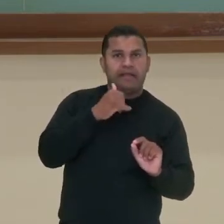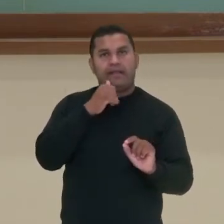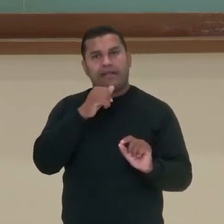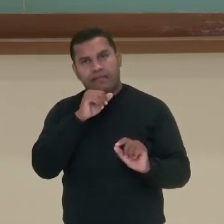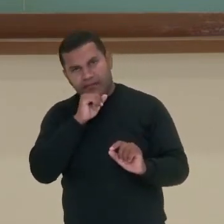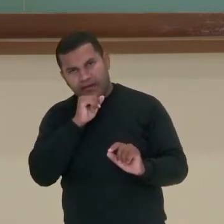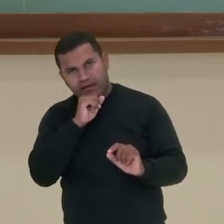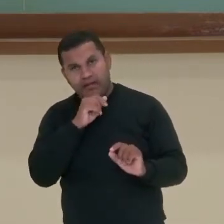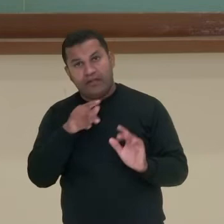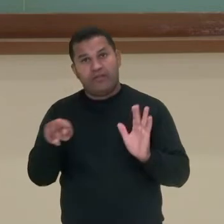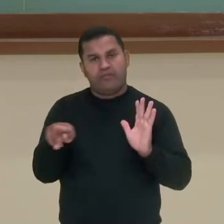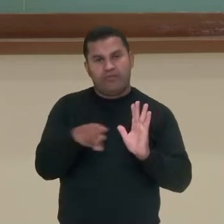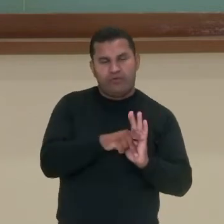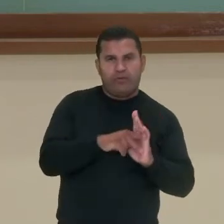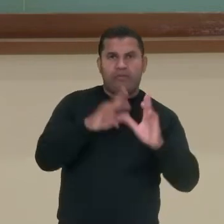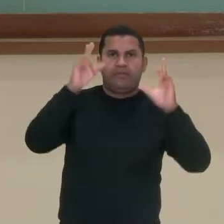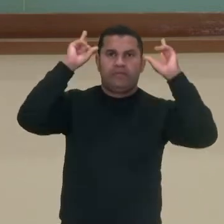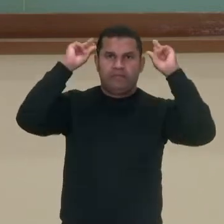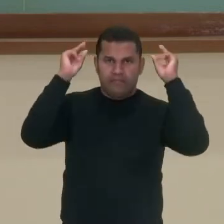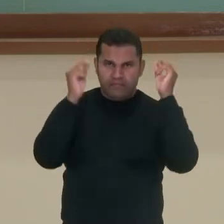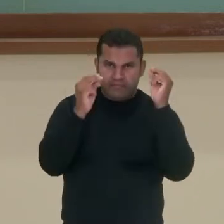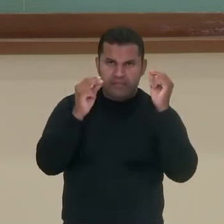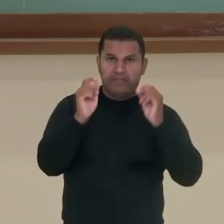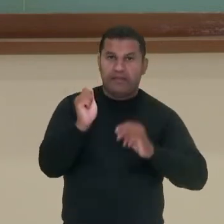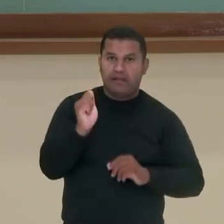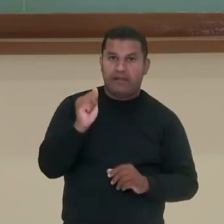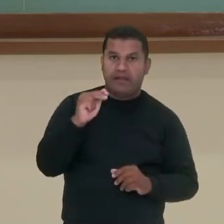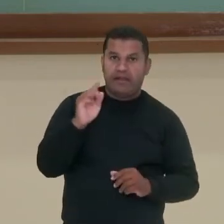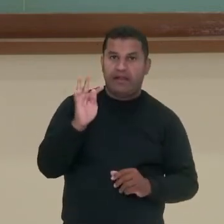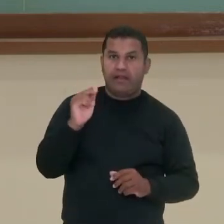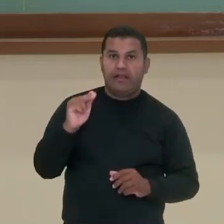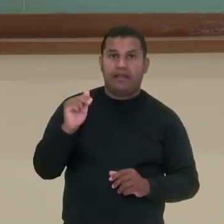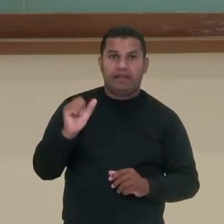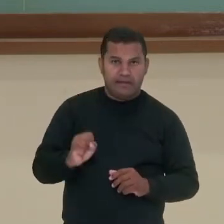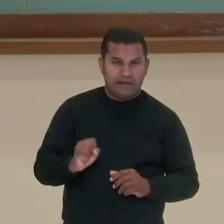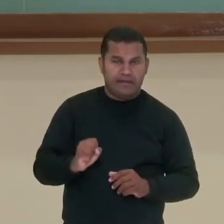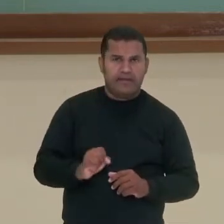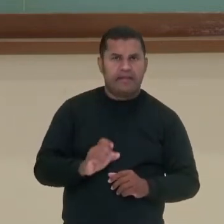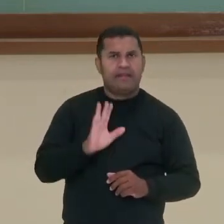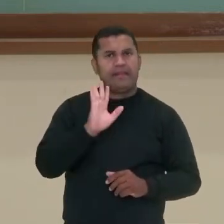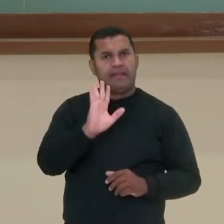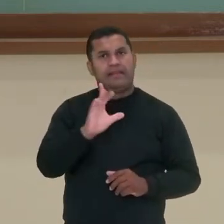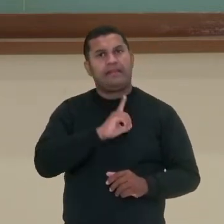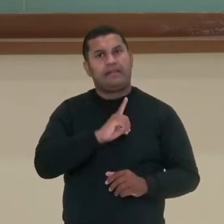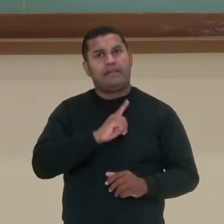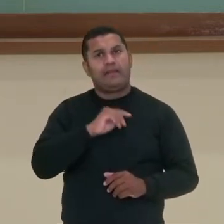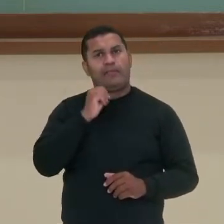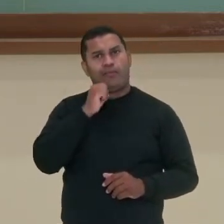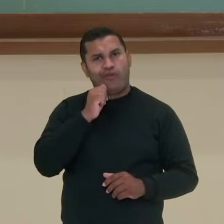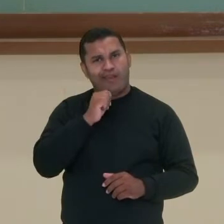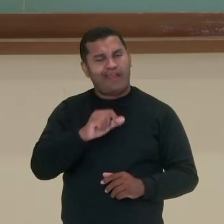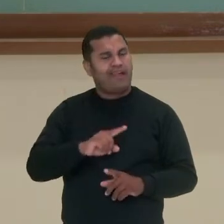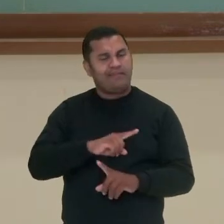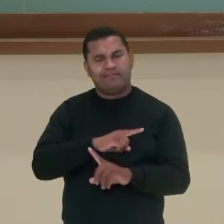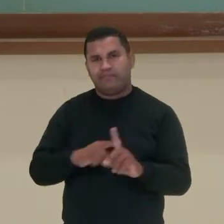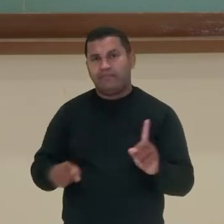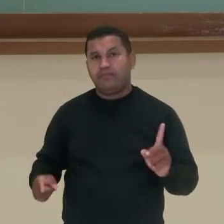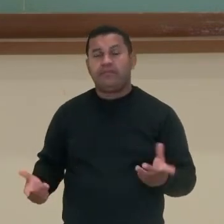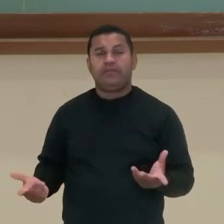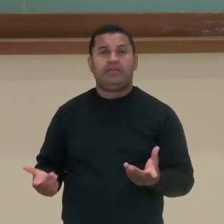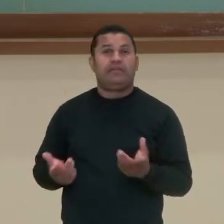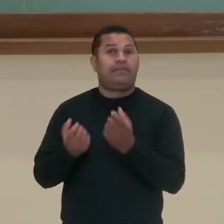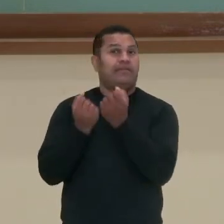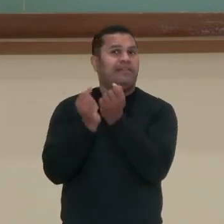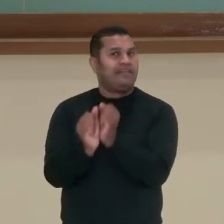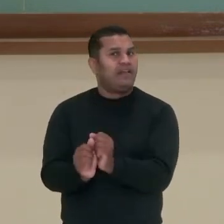excluídos mulheres, estrangeiros e, claro, escravizados. Não importa se era por dívida